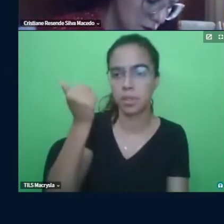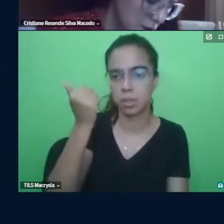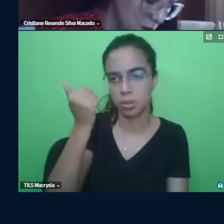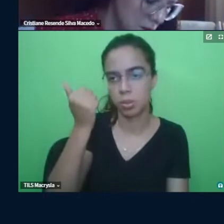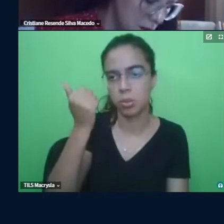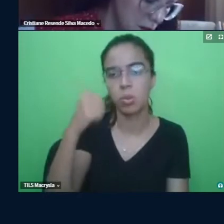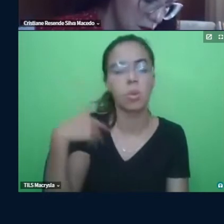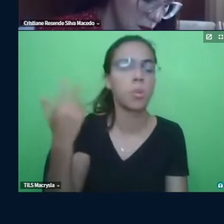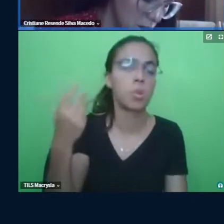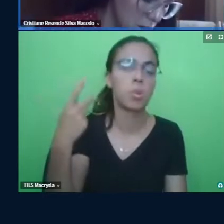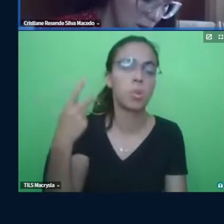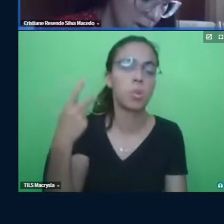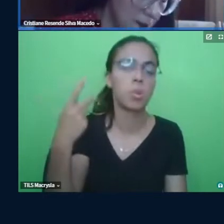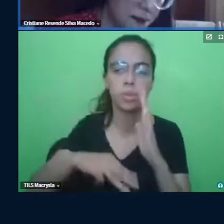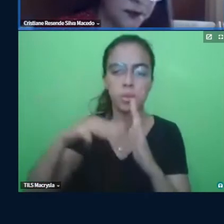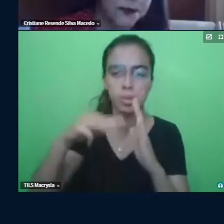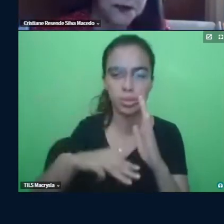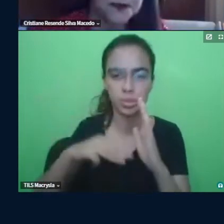metodológica